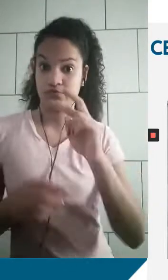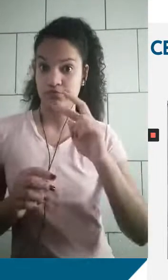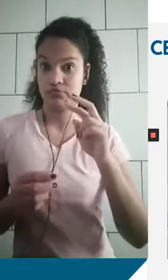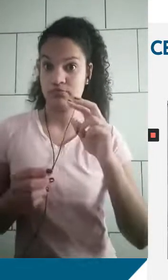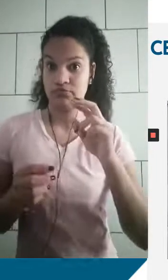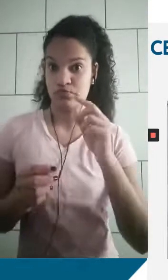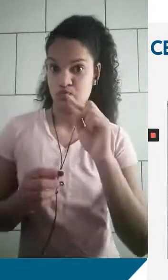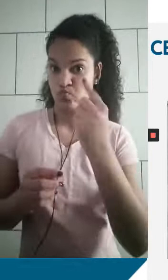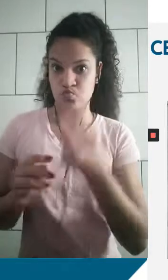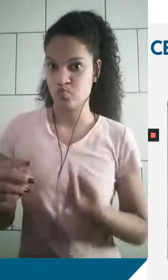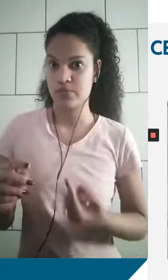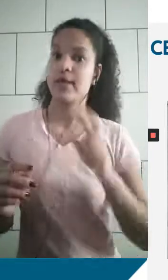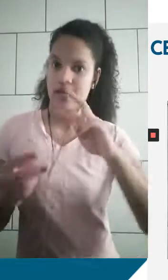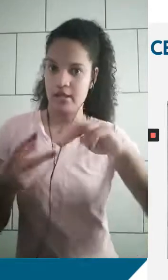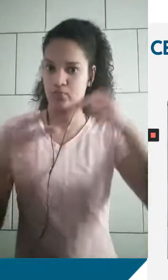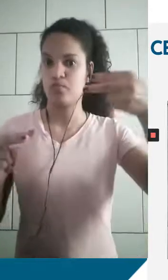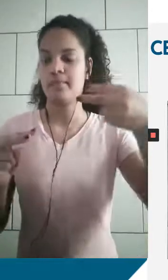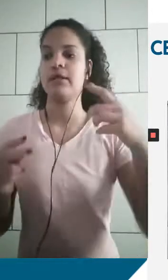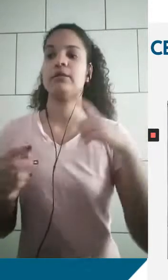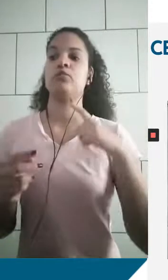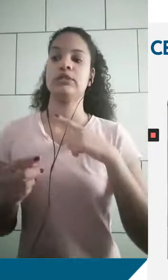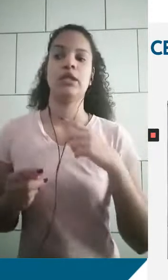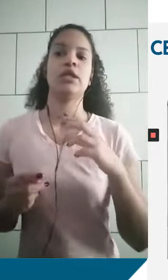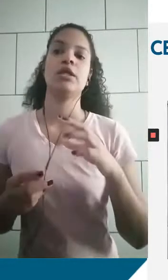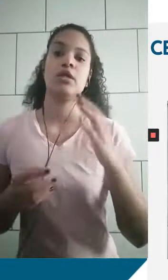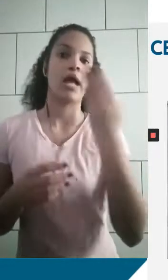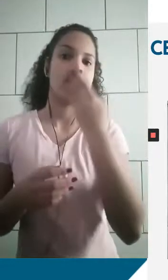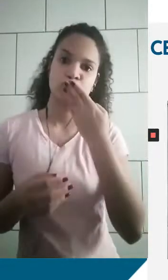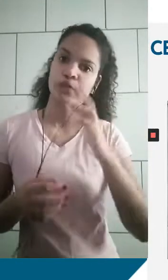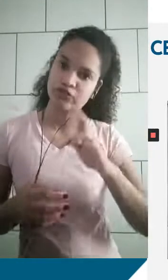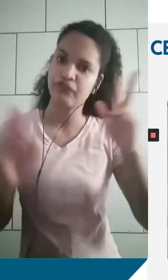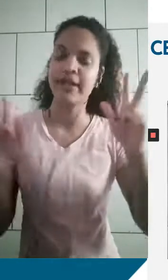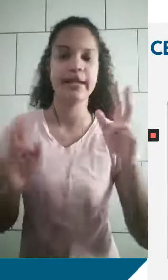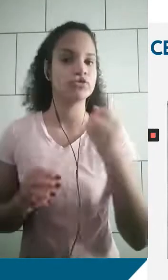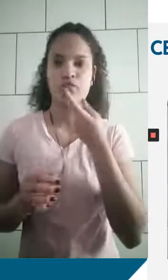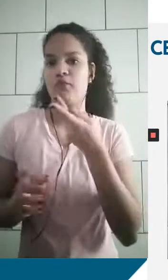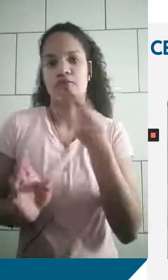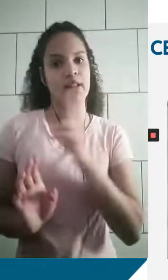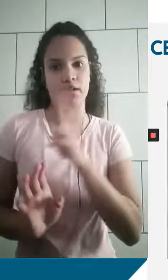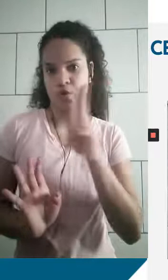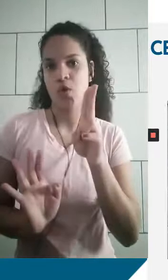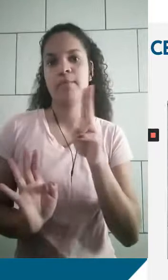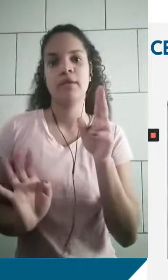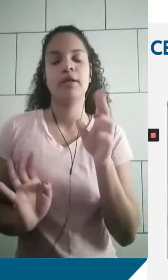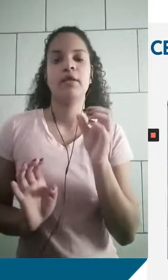Nós falamos isso na semana passada. É outro açúcar. Há uma base nitrogenada, eu não vou falar aqui para vocês verem,